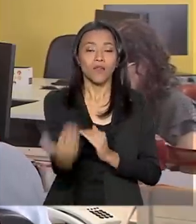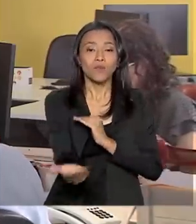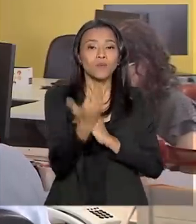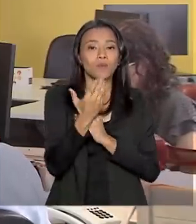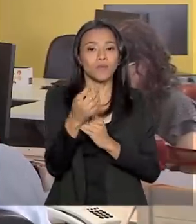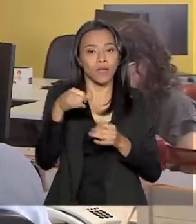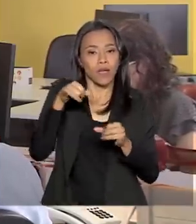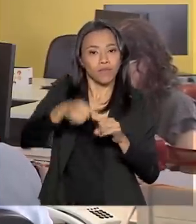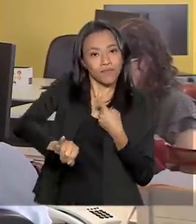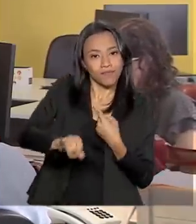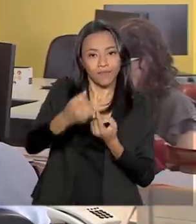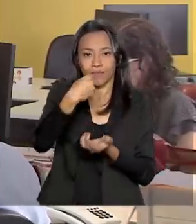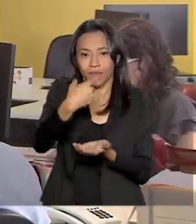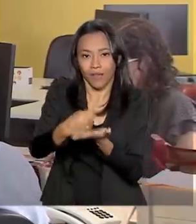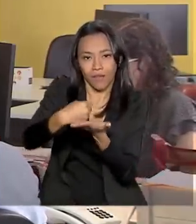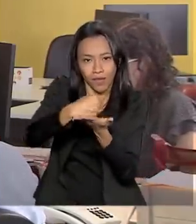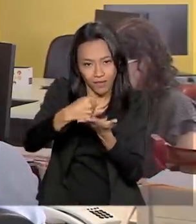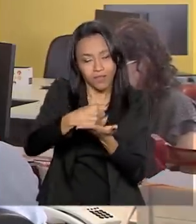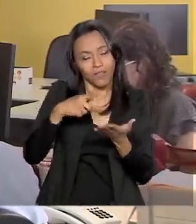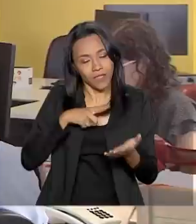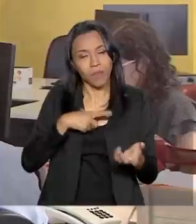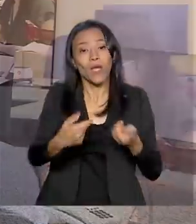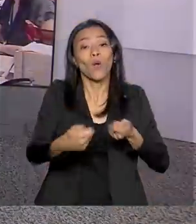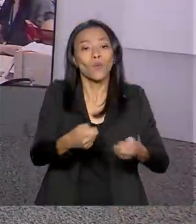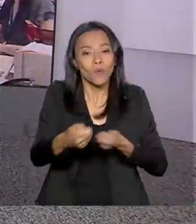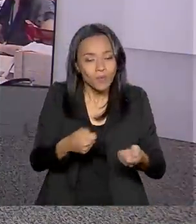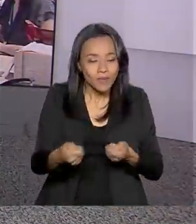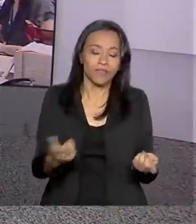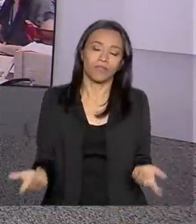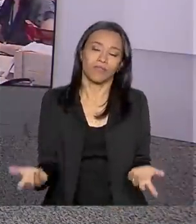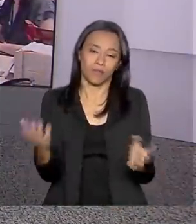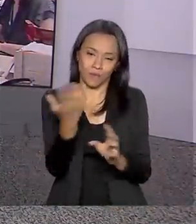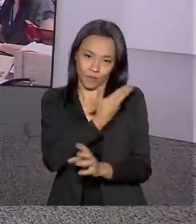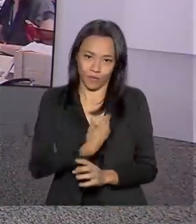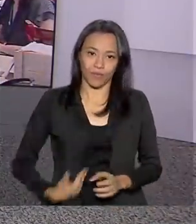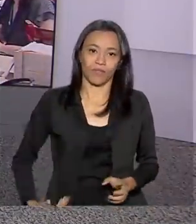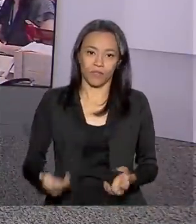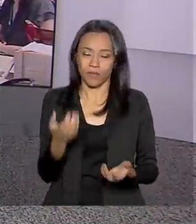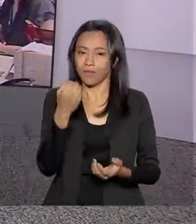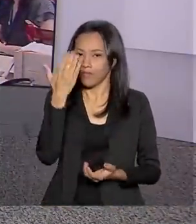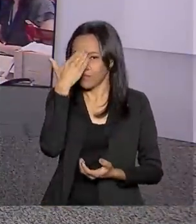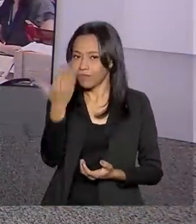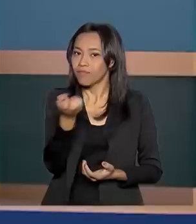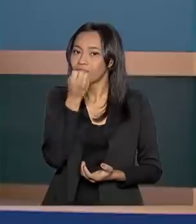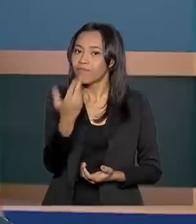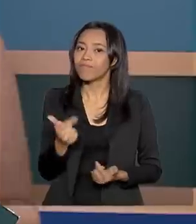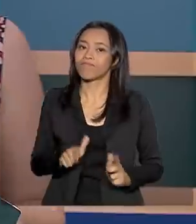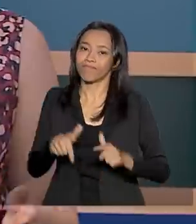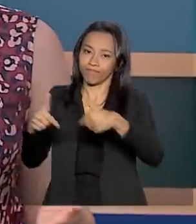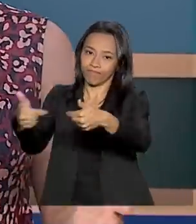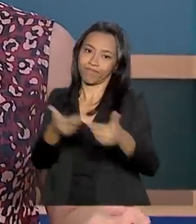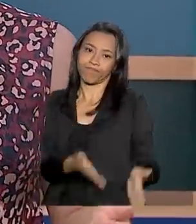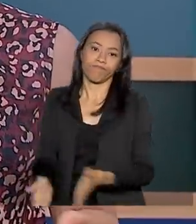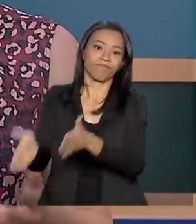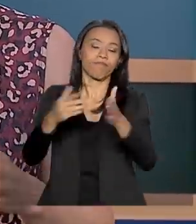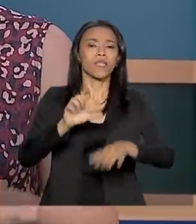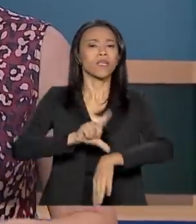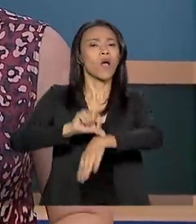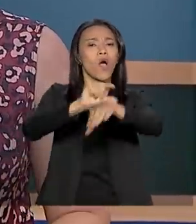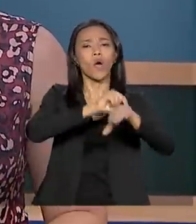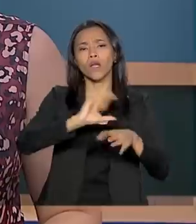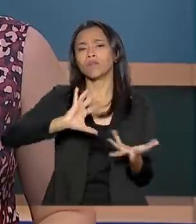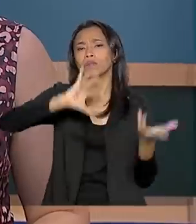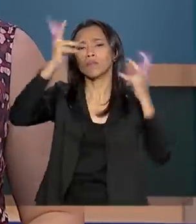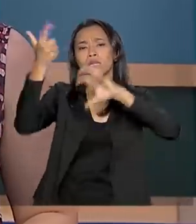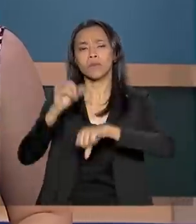economia aos cofres públicos. Carla? Obrigada pelas suas informações, bom trabalho aí para você. E agora é hora de saber como